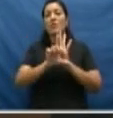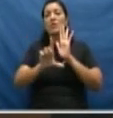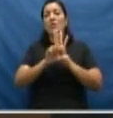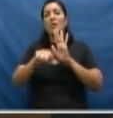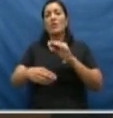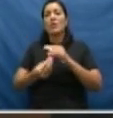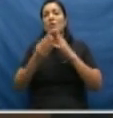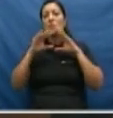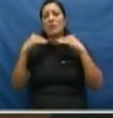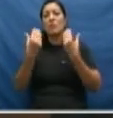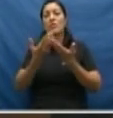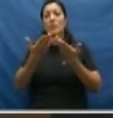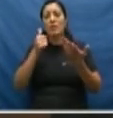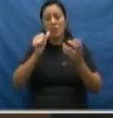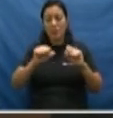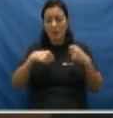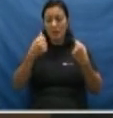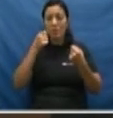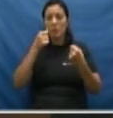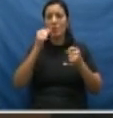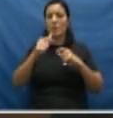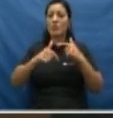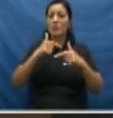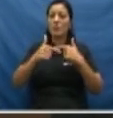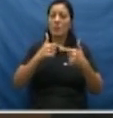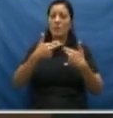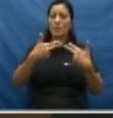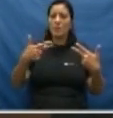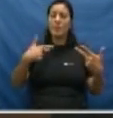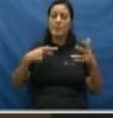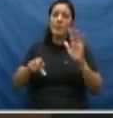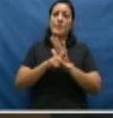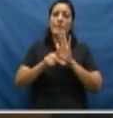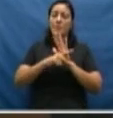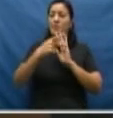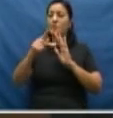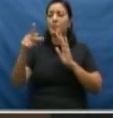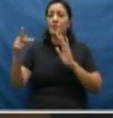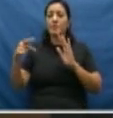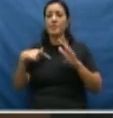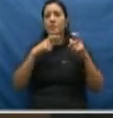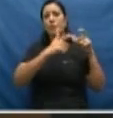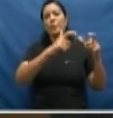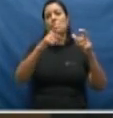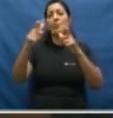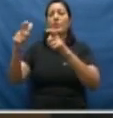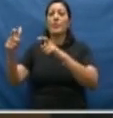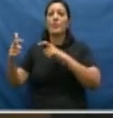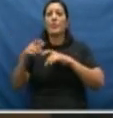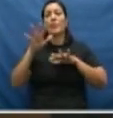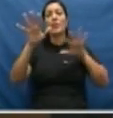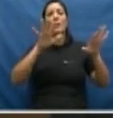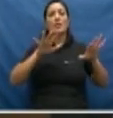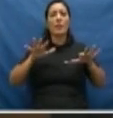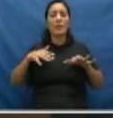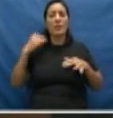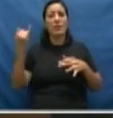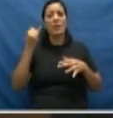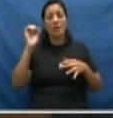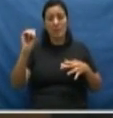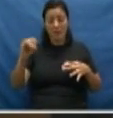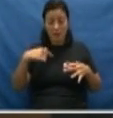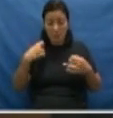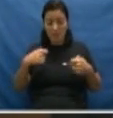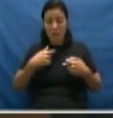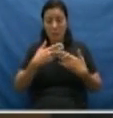o movimento feminista é importante, as mulheres atuando nas suas atividades pelos bairros em todos os cantos são importantes e precisam